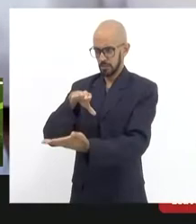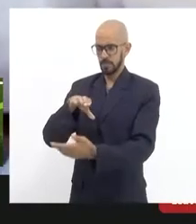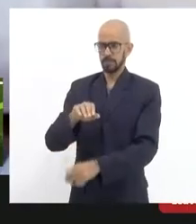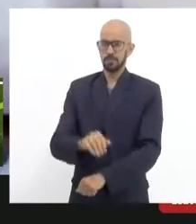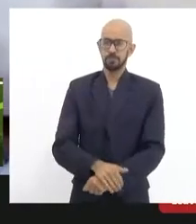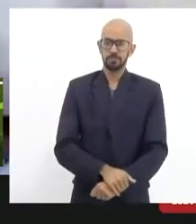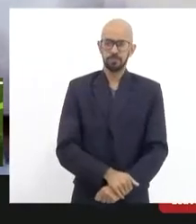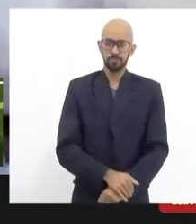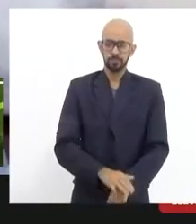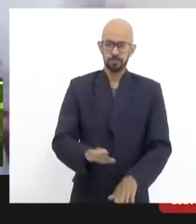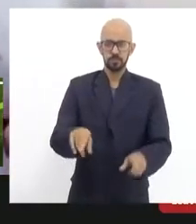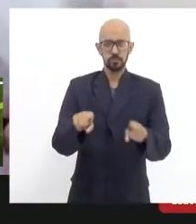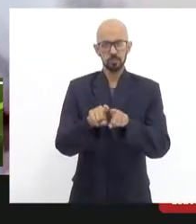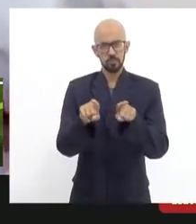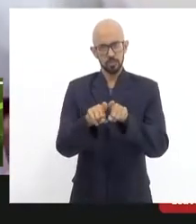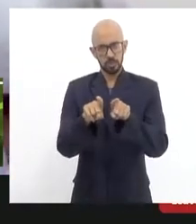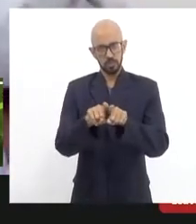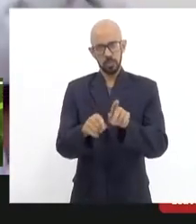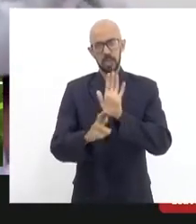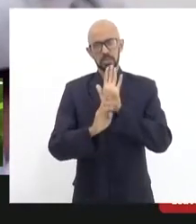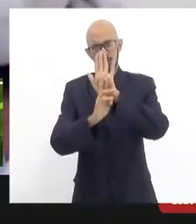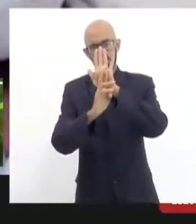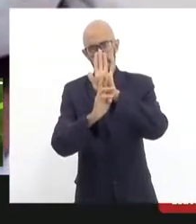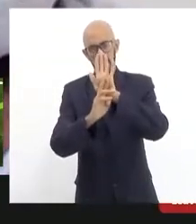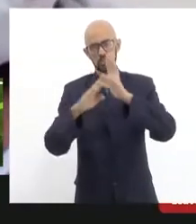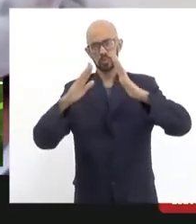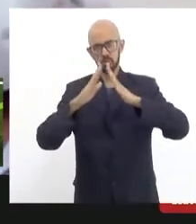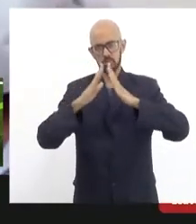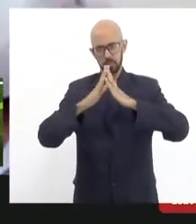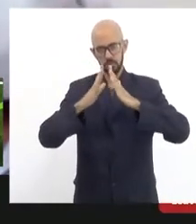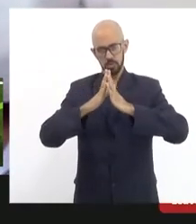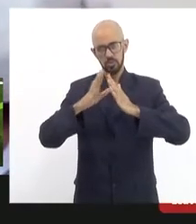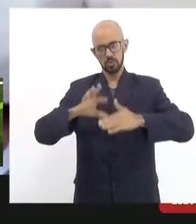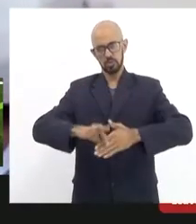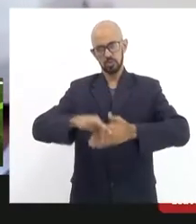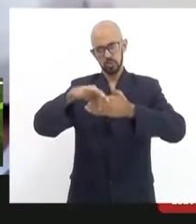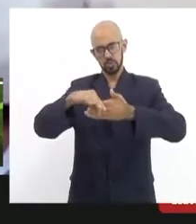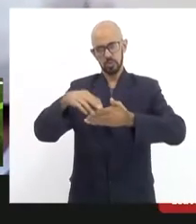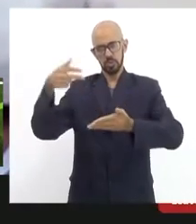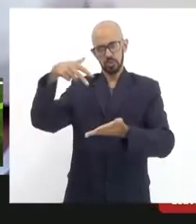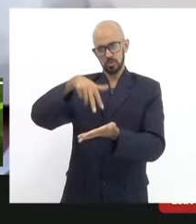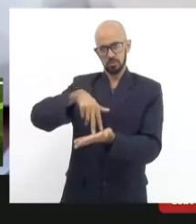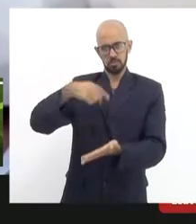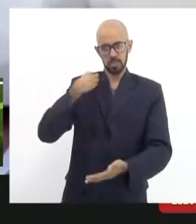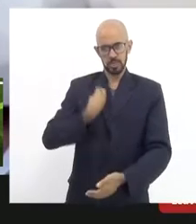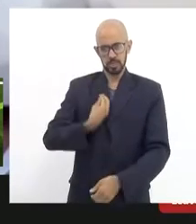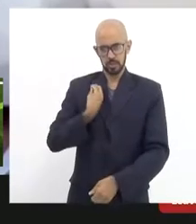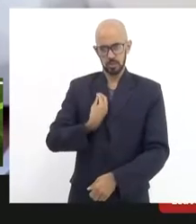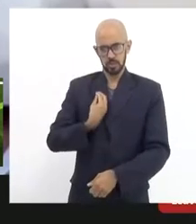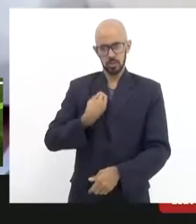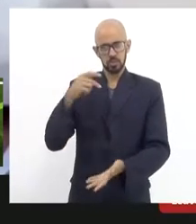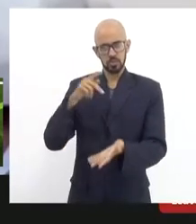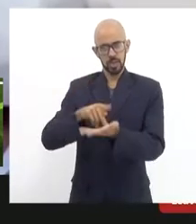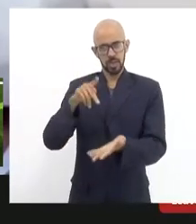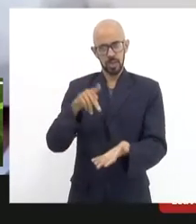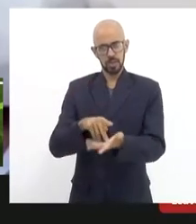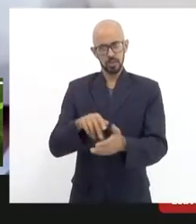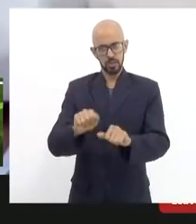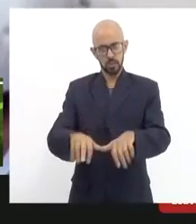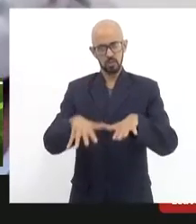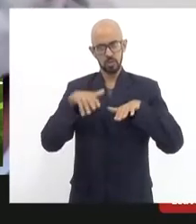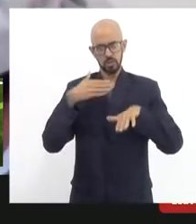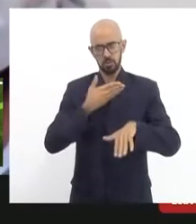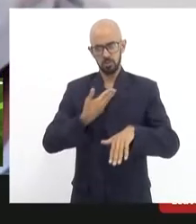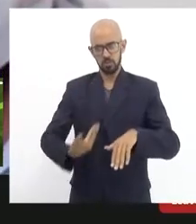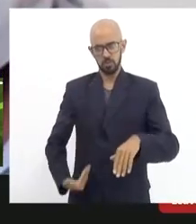dos moradores, além das autoridades que estão presentes. Realmente, essa audiência pública é importante.